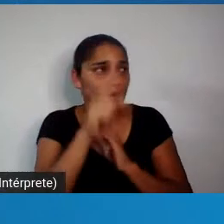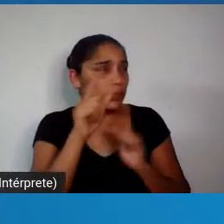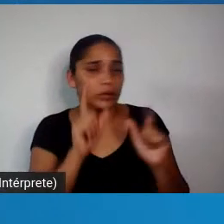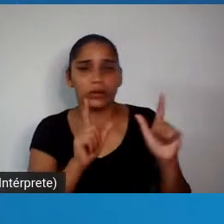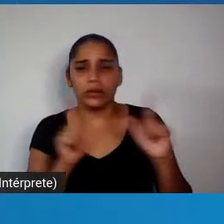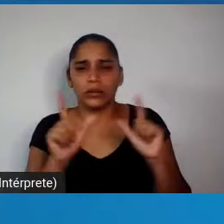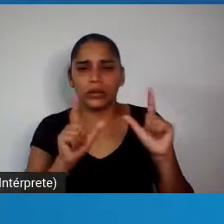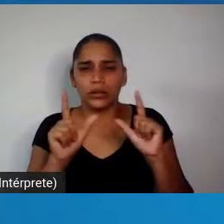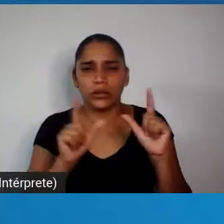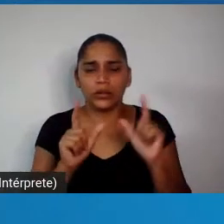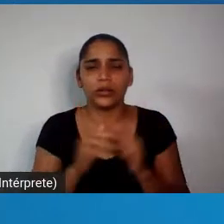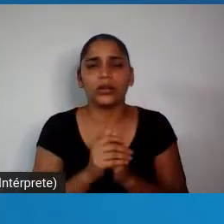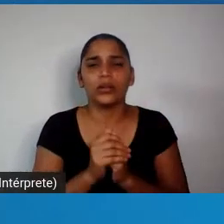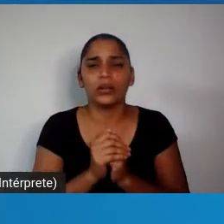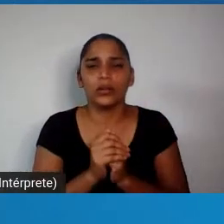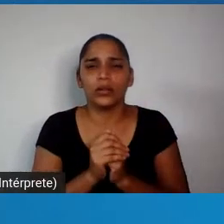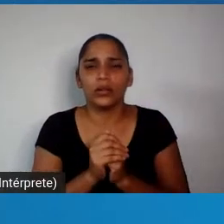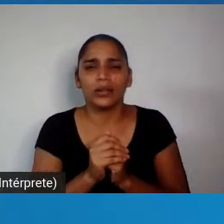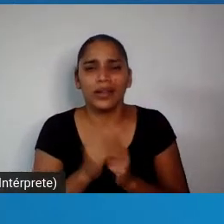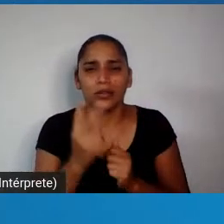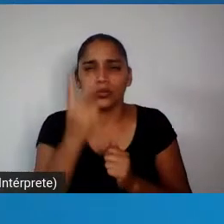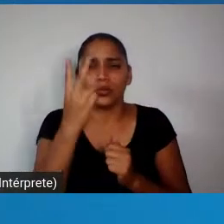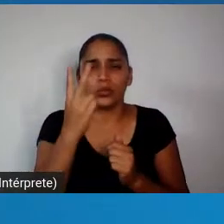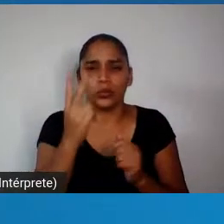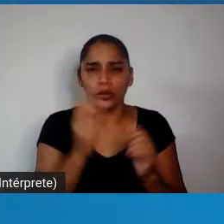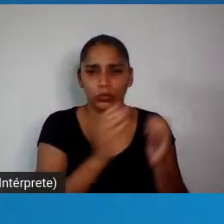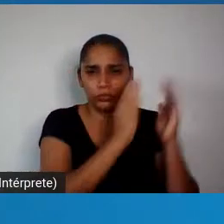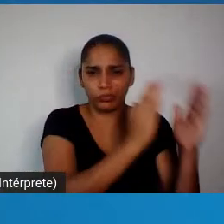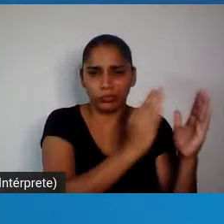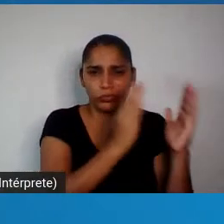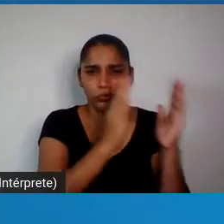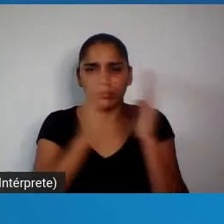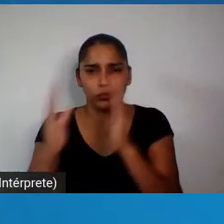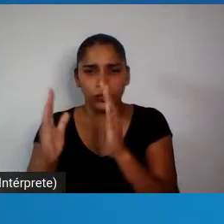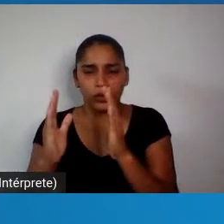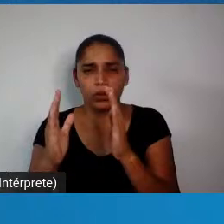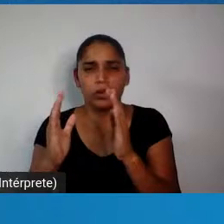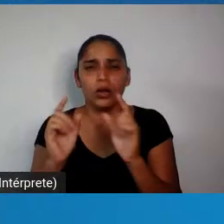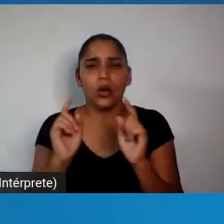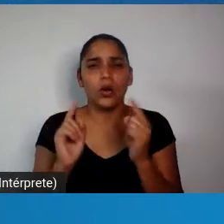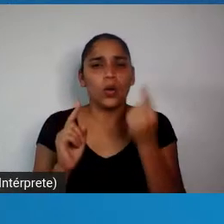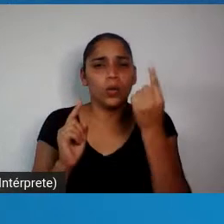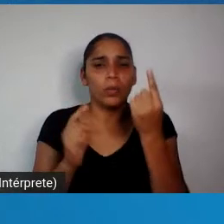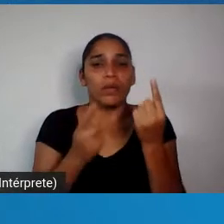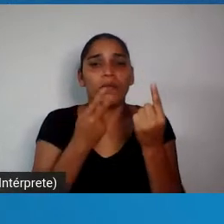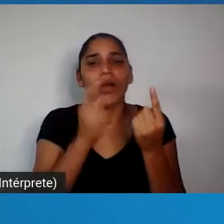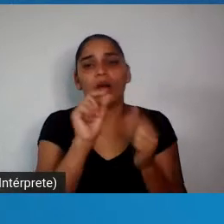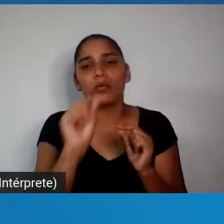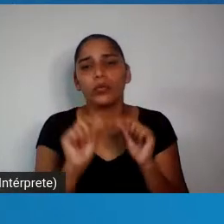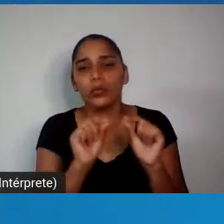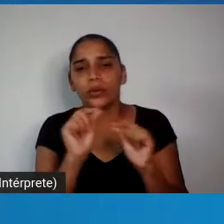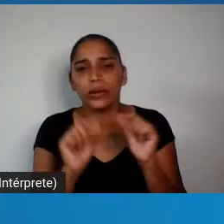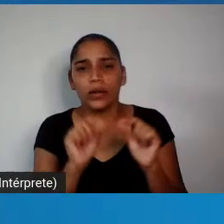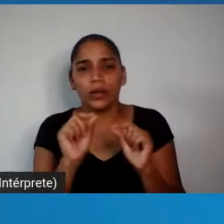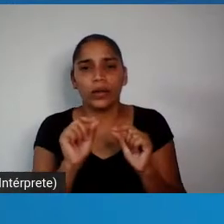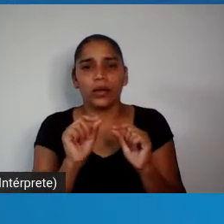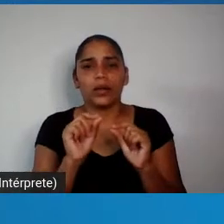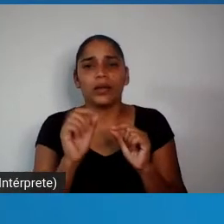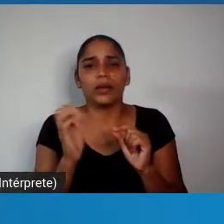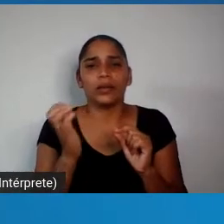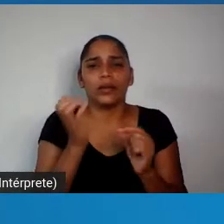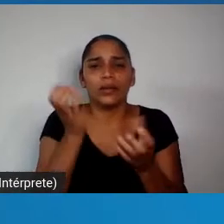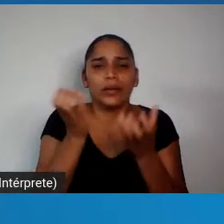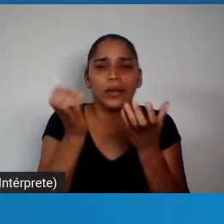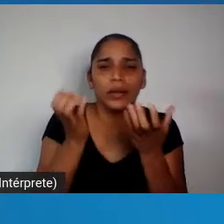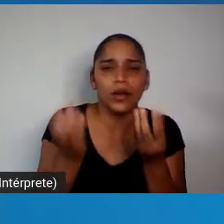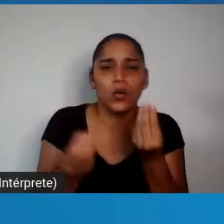duas matérias em sequência, uma esculhambava que a gente podia querer furar o teto